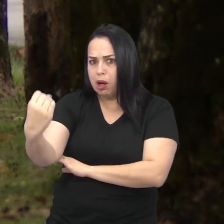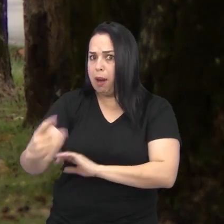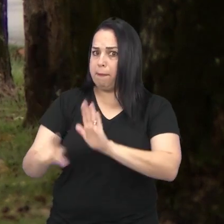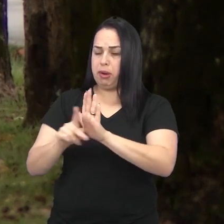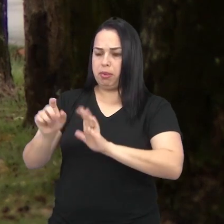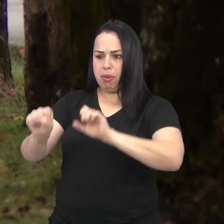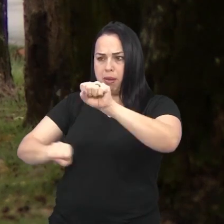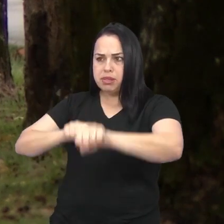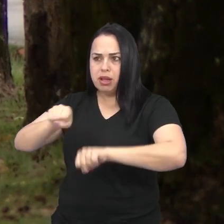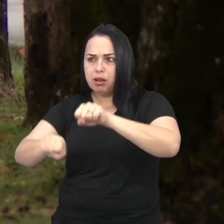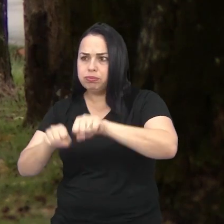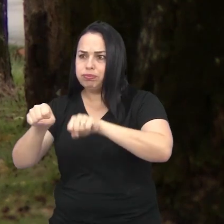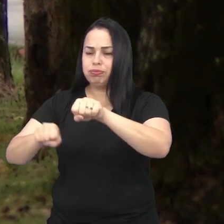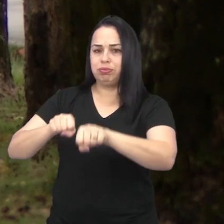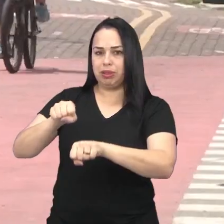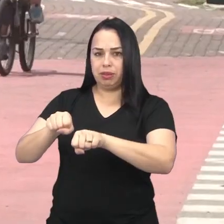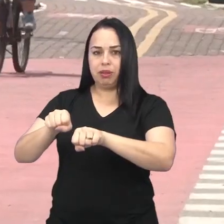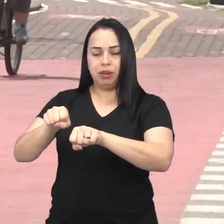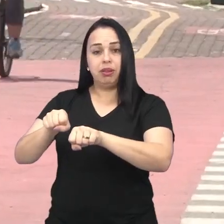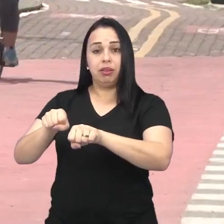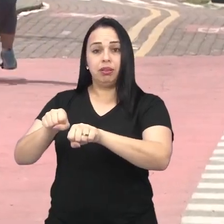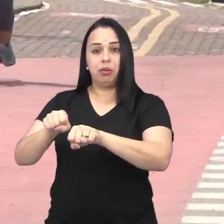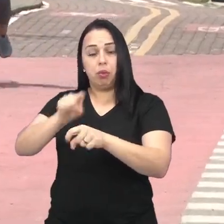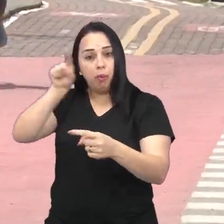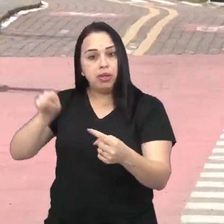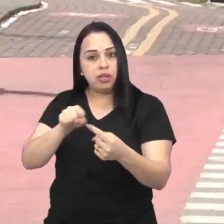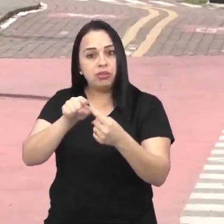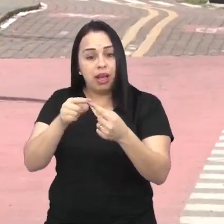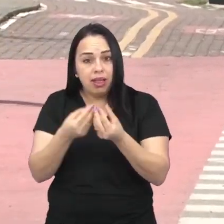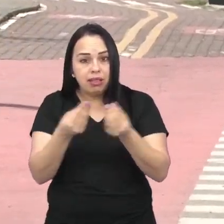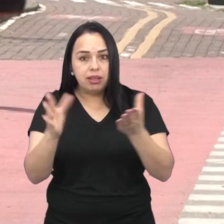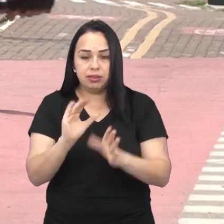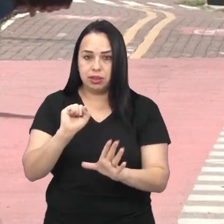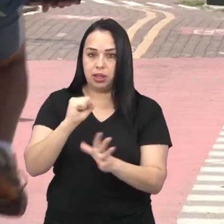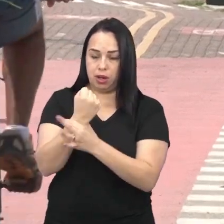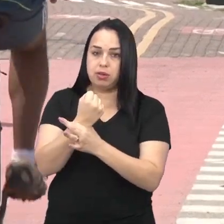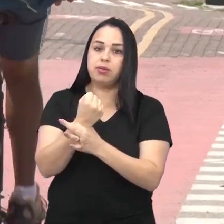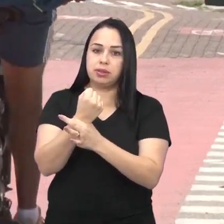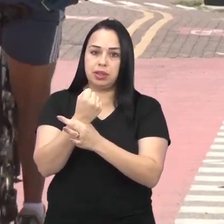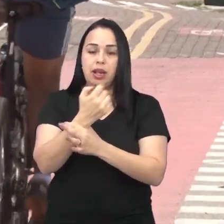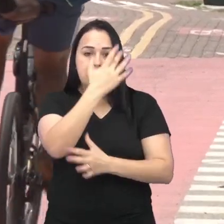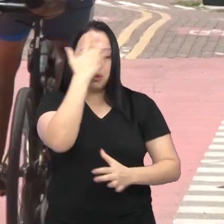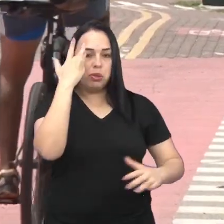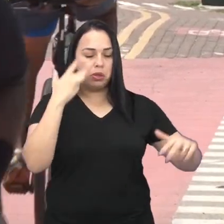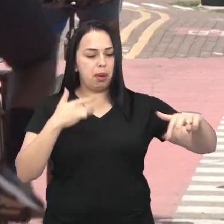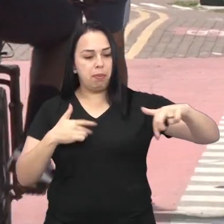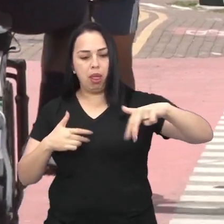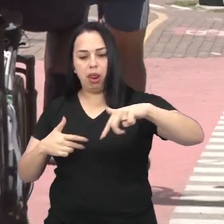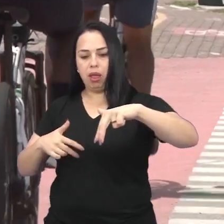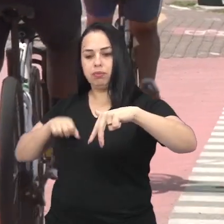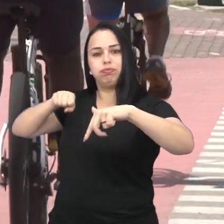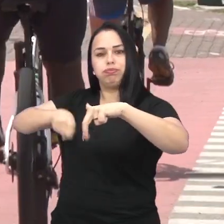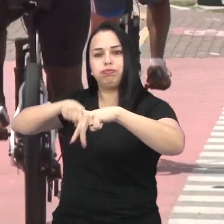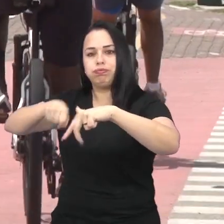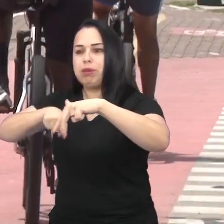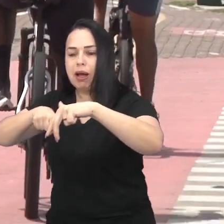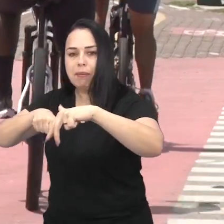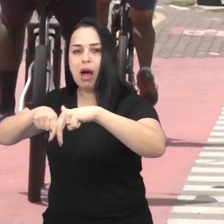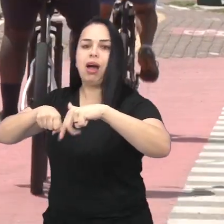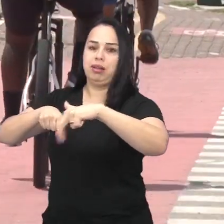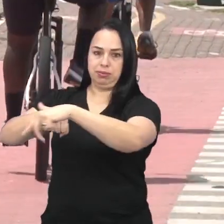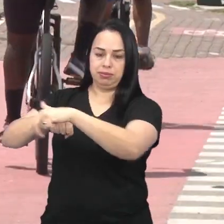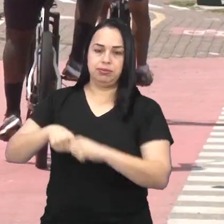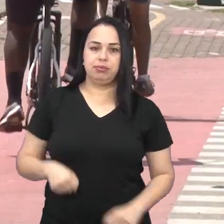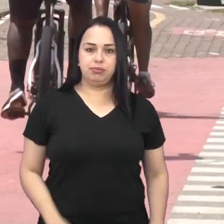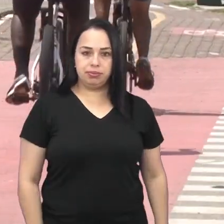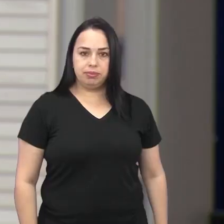para ciclistas em ciclovias. A intenção é dar segurança aos pedestres que atravessam a pista de passagem de